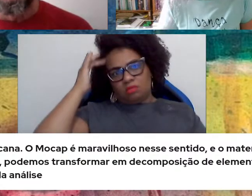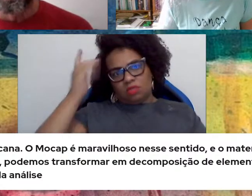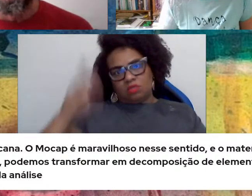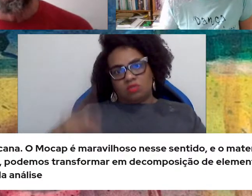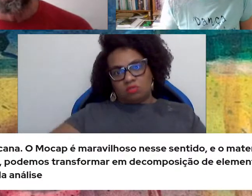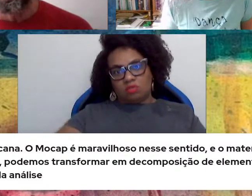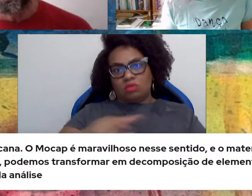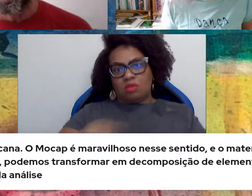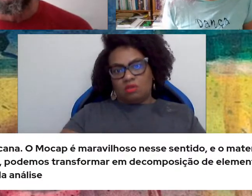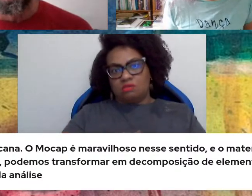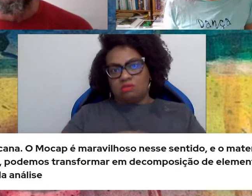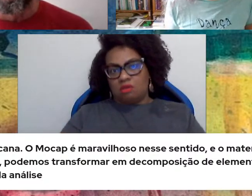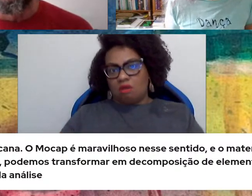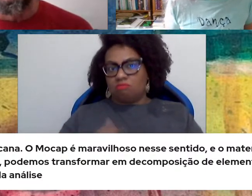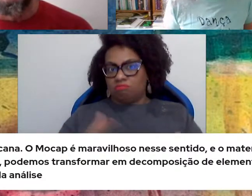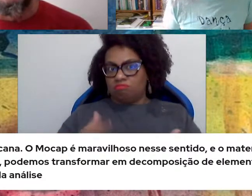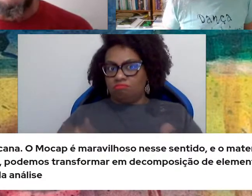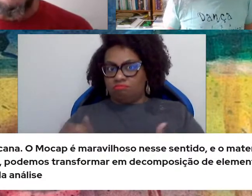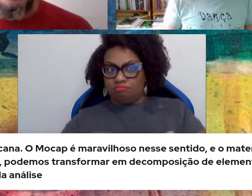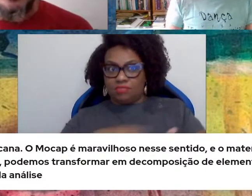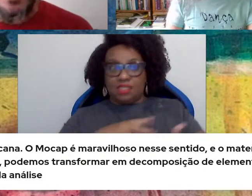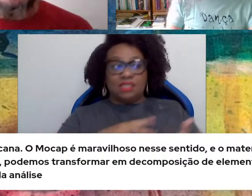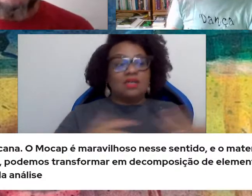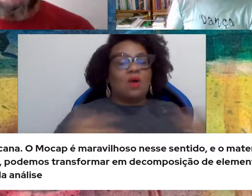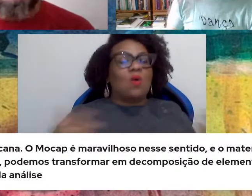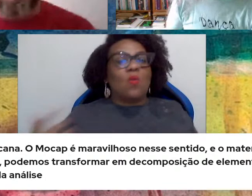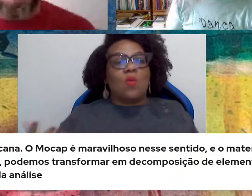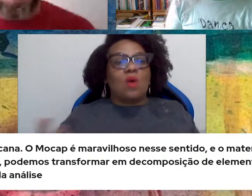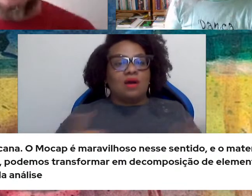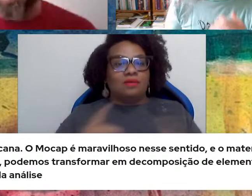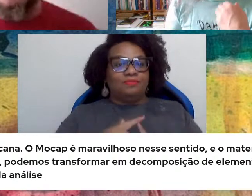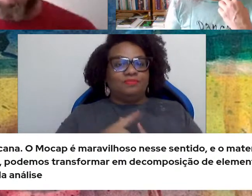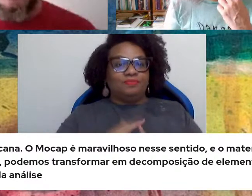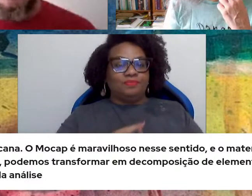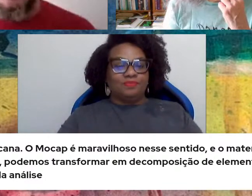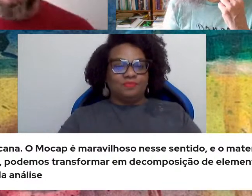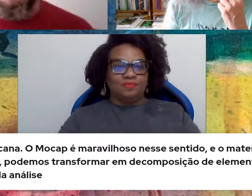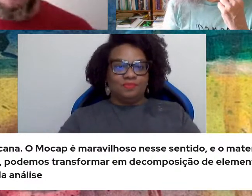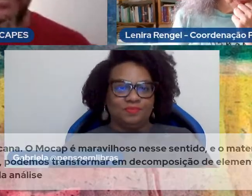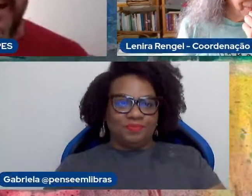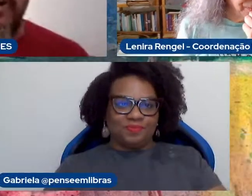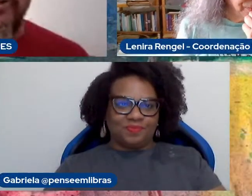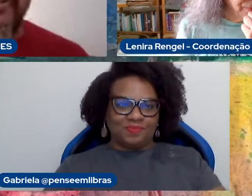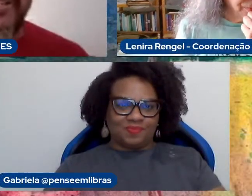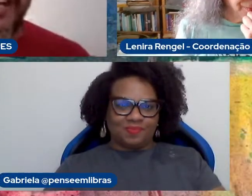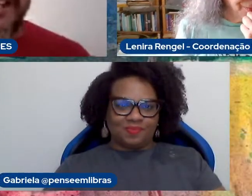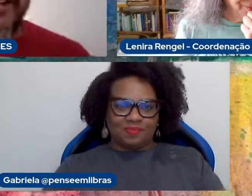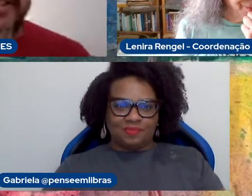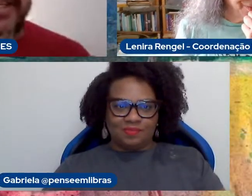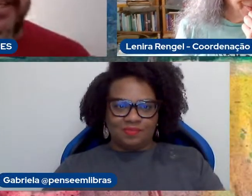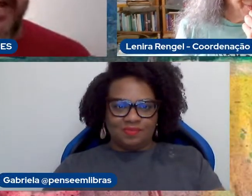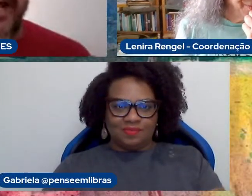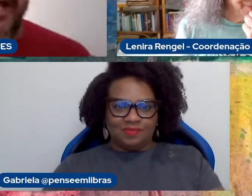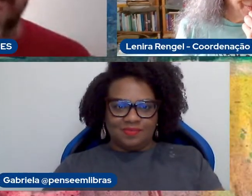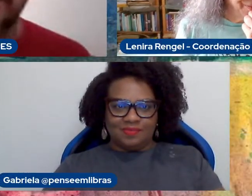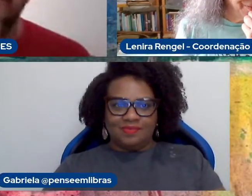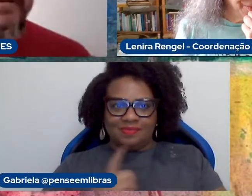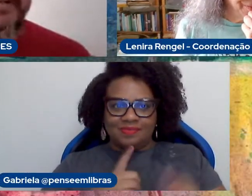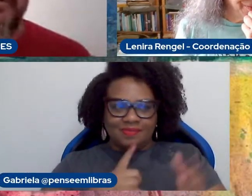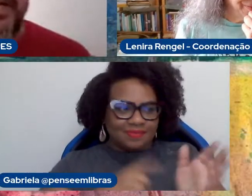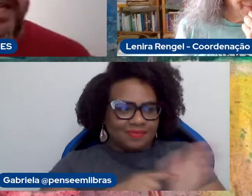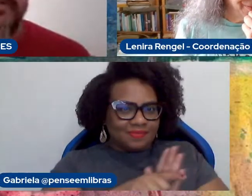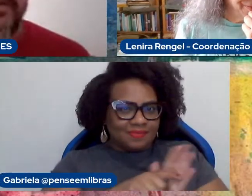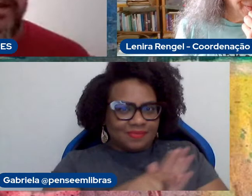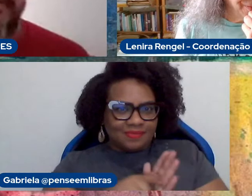mas é isso, que dança também dançar, né? E aí tem mais isso. Exato, né? Nessa auto-investigação, a Nancy